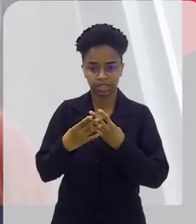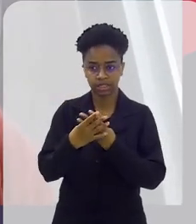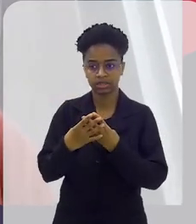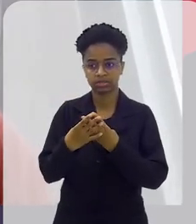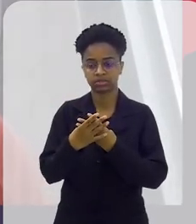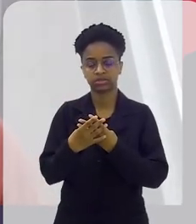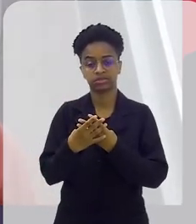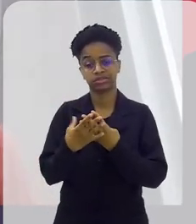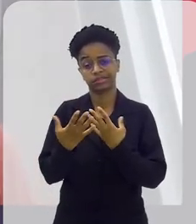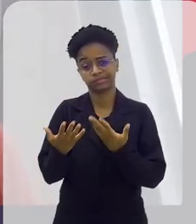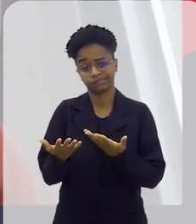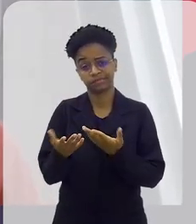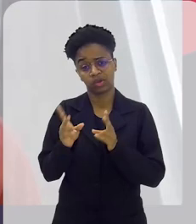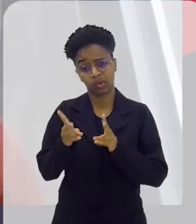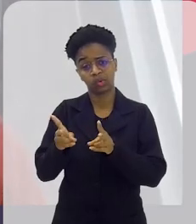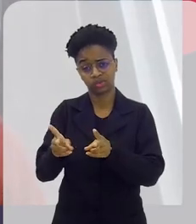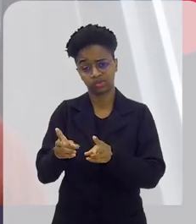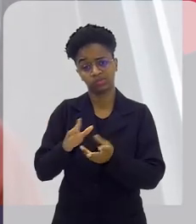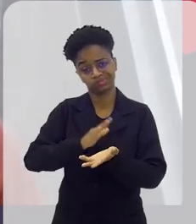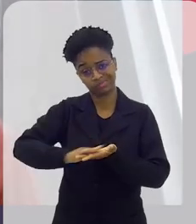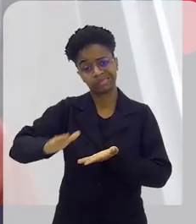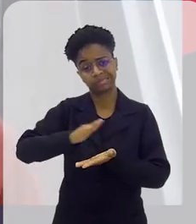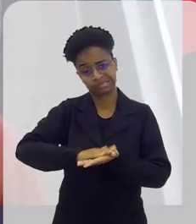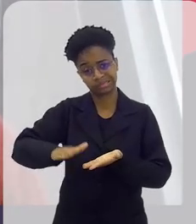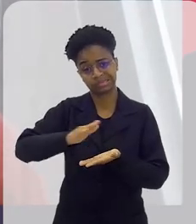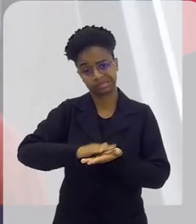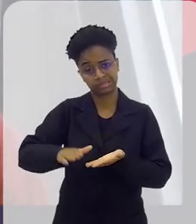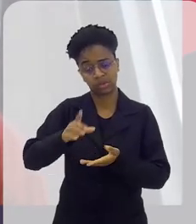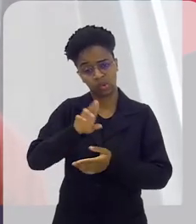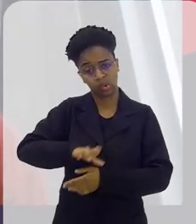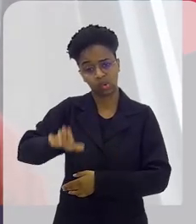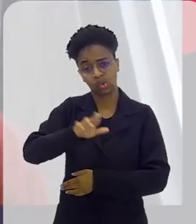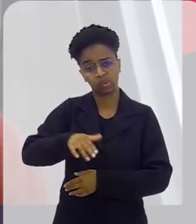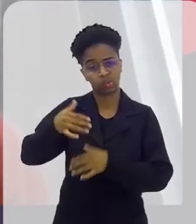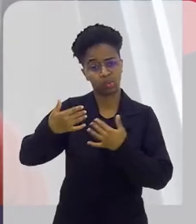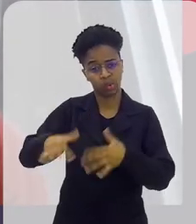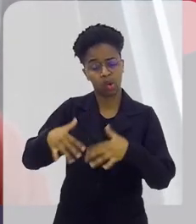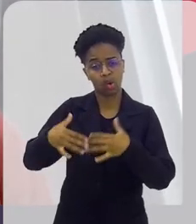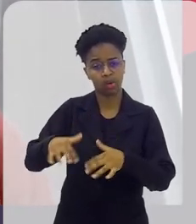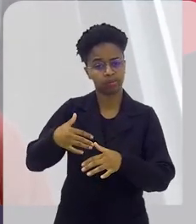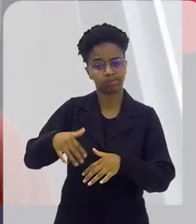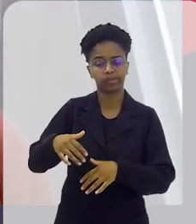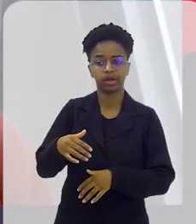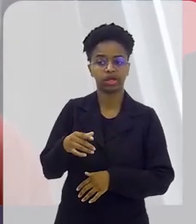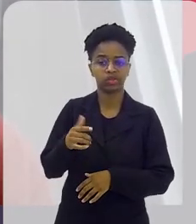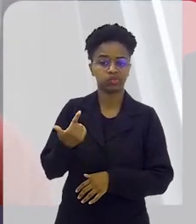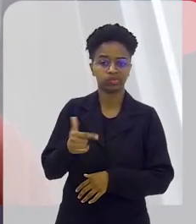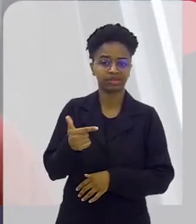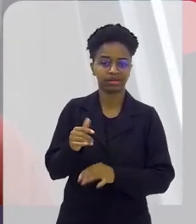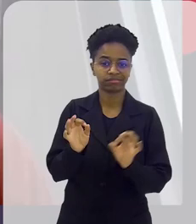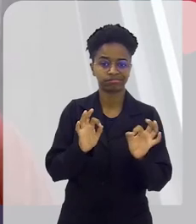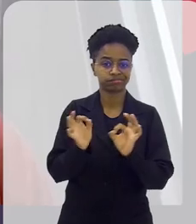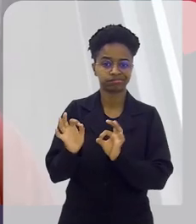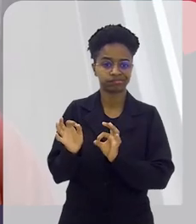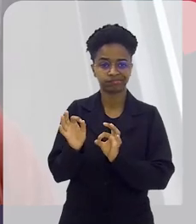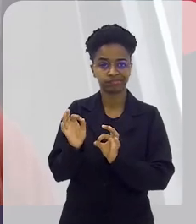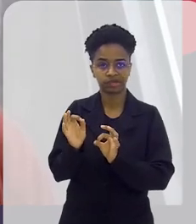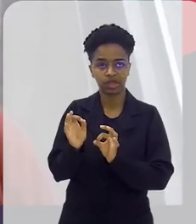que você está passando, ela continua alta. Então, você não se trabalhou com nada